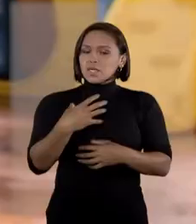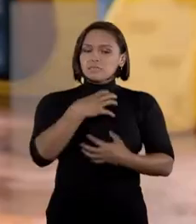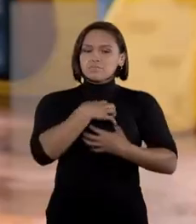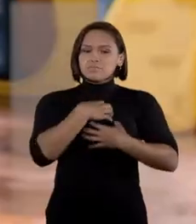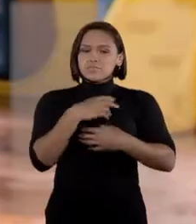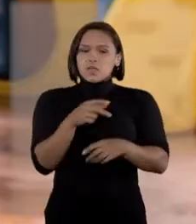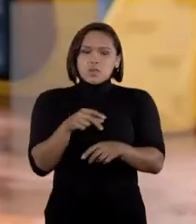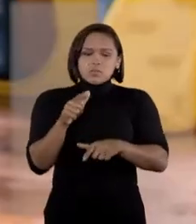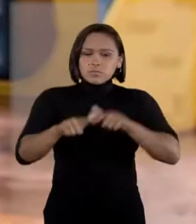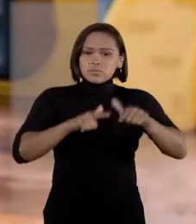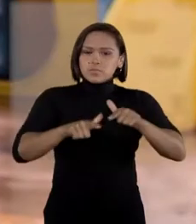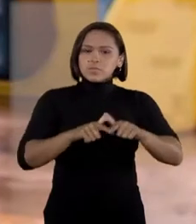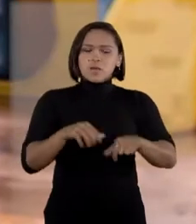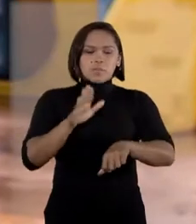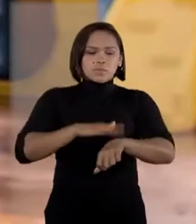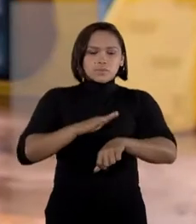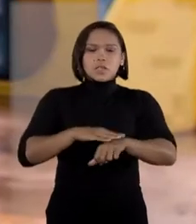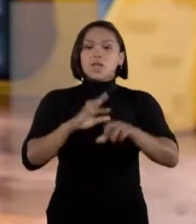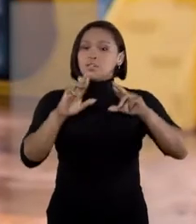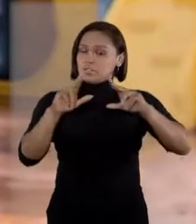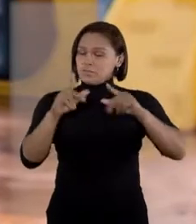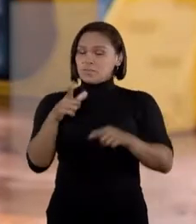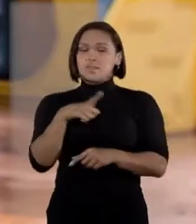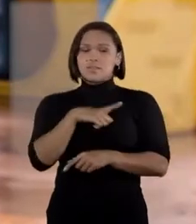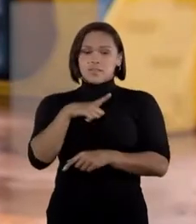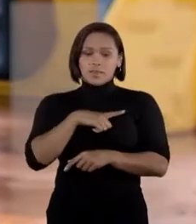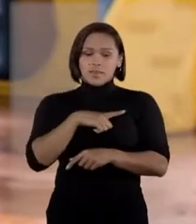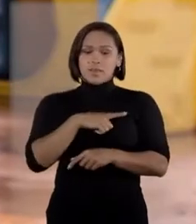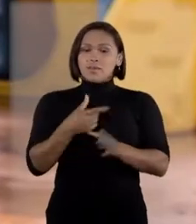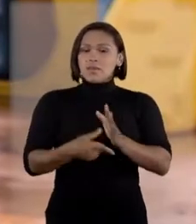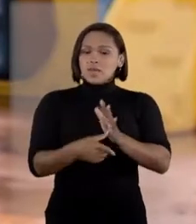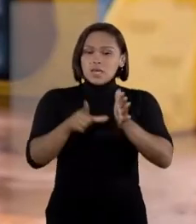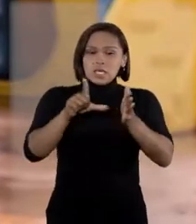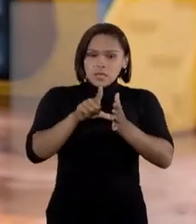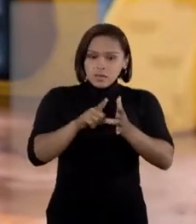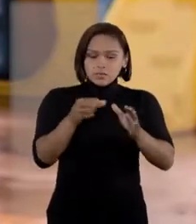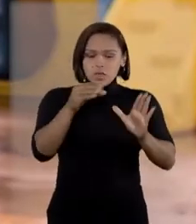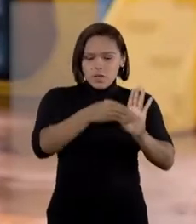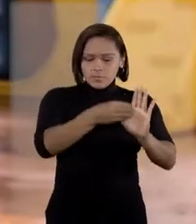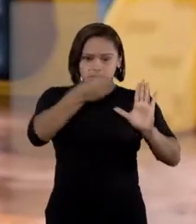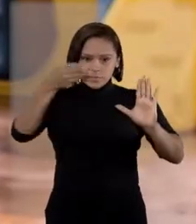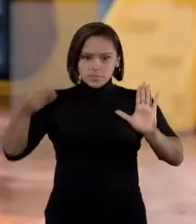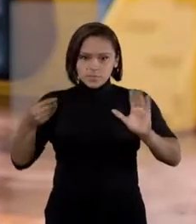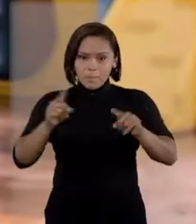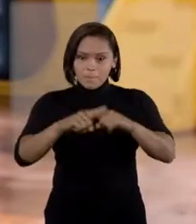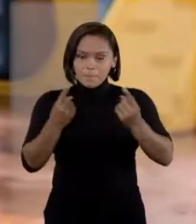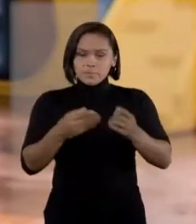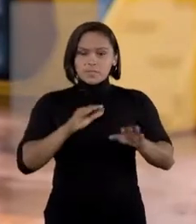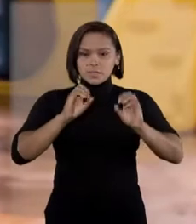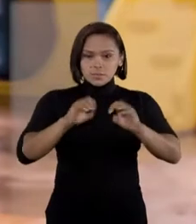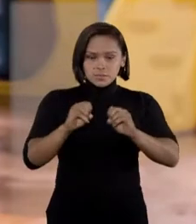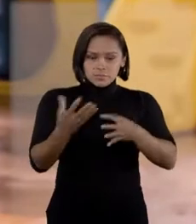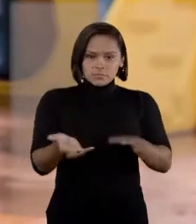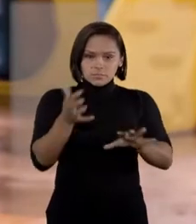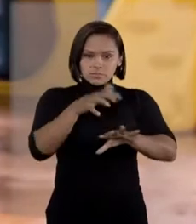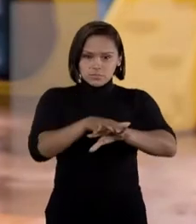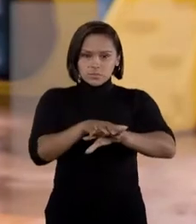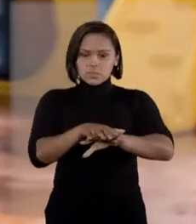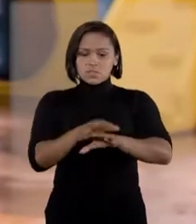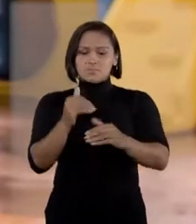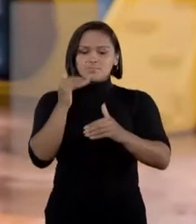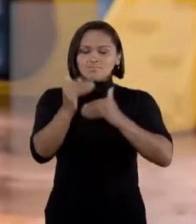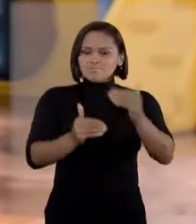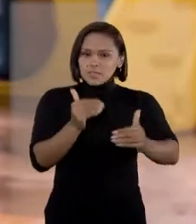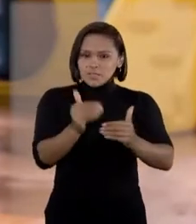o tempo todo. As diferenças existem e já foram motivo para a exclusão. Mas a educação inclusiva, implementada pelo Ministério da